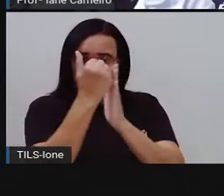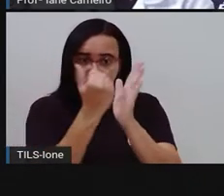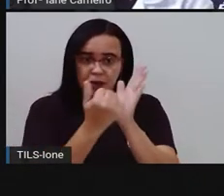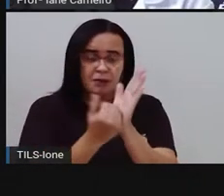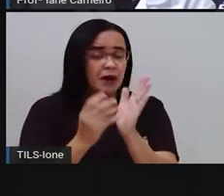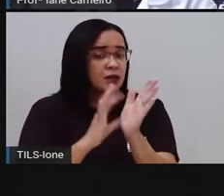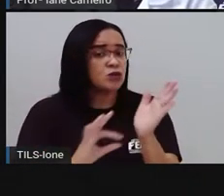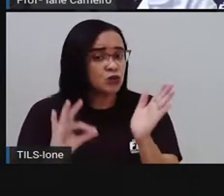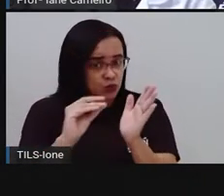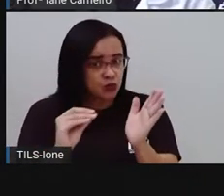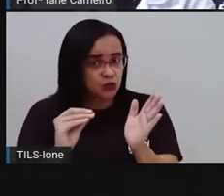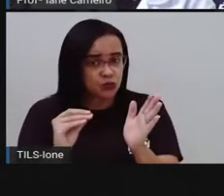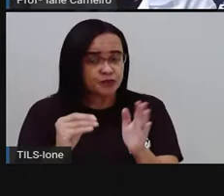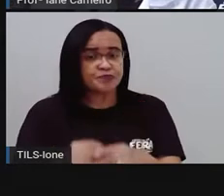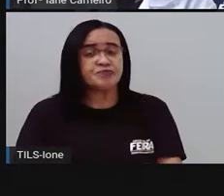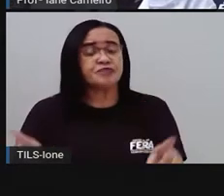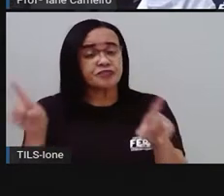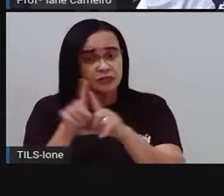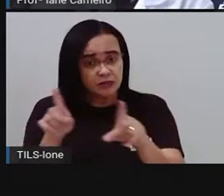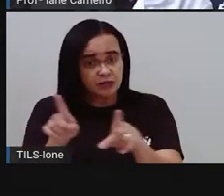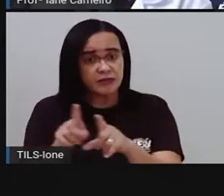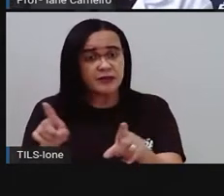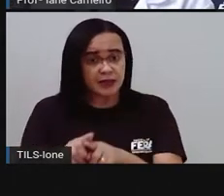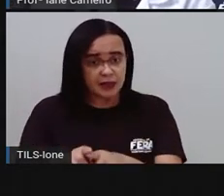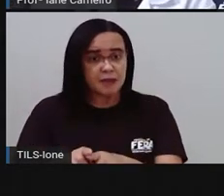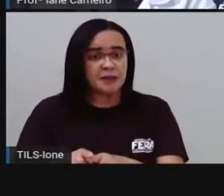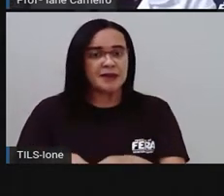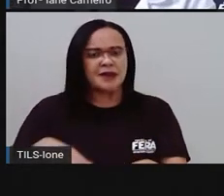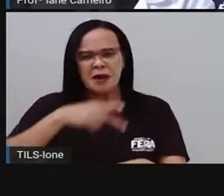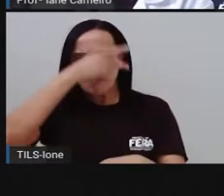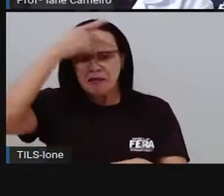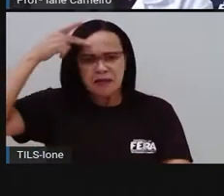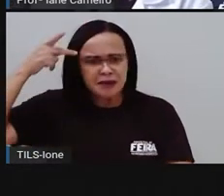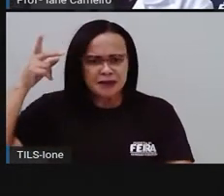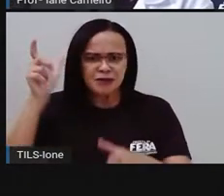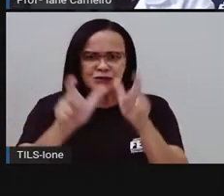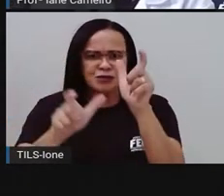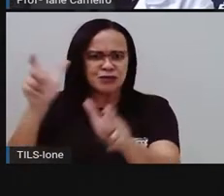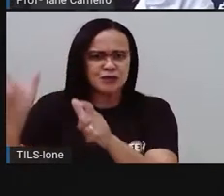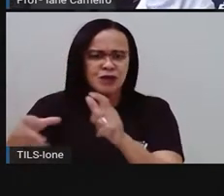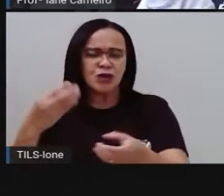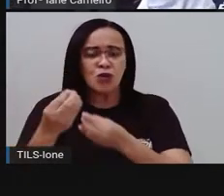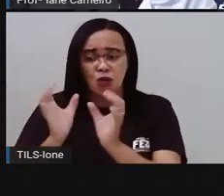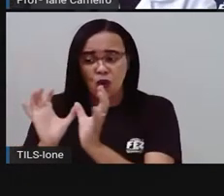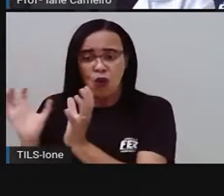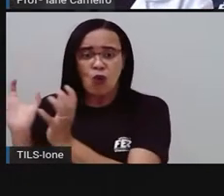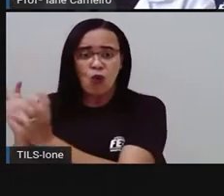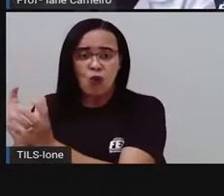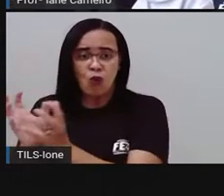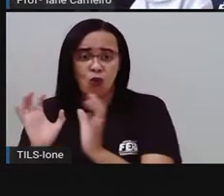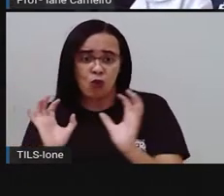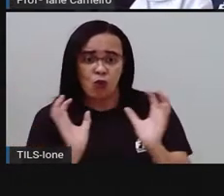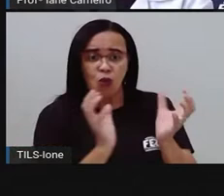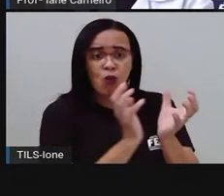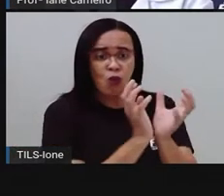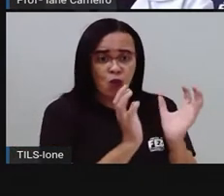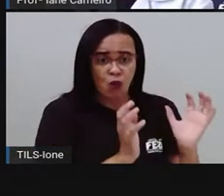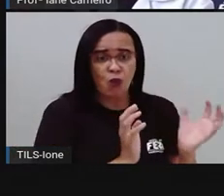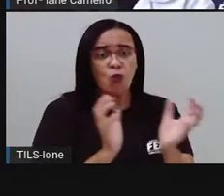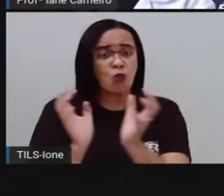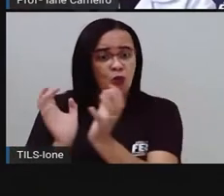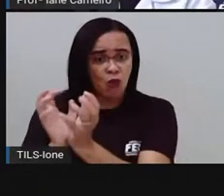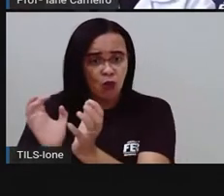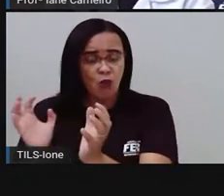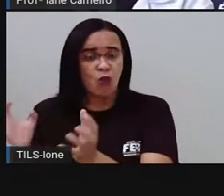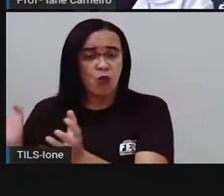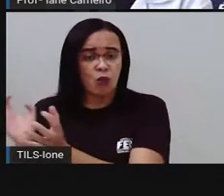bairros, eles também são formados pela comunidade, né? Ou seja, o grupo de pessoas que moram naquele bairro. Então, além